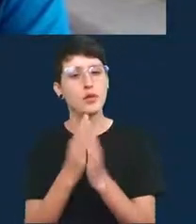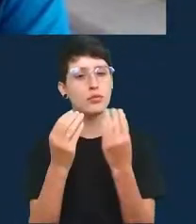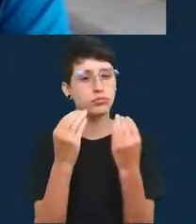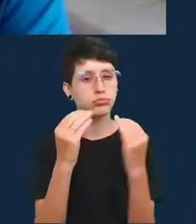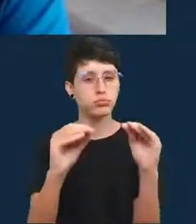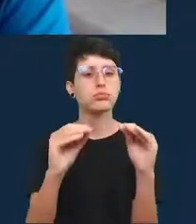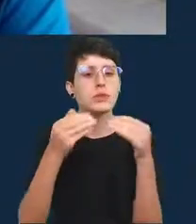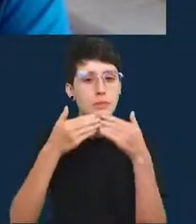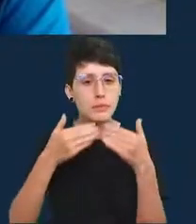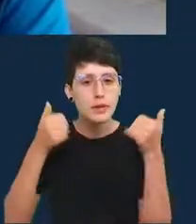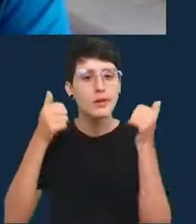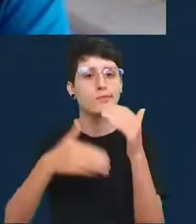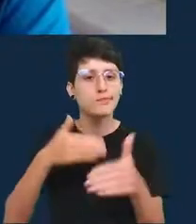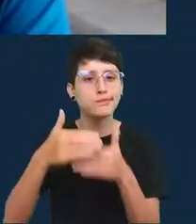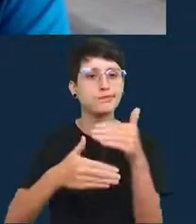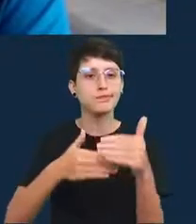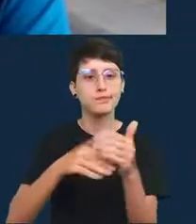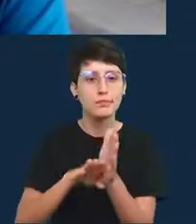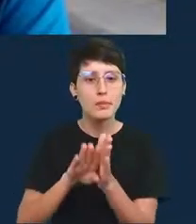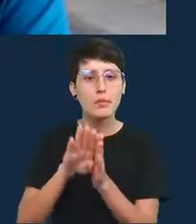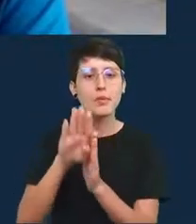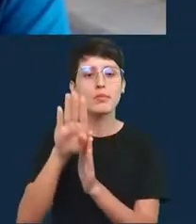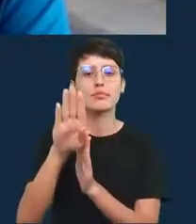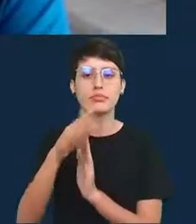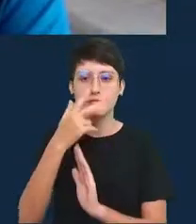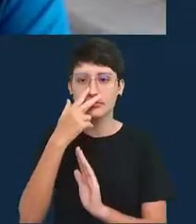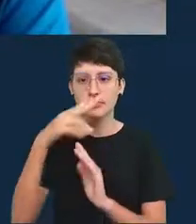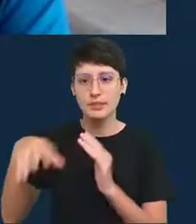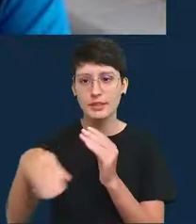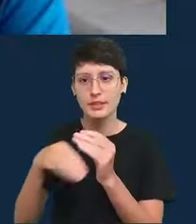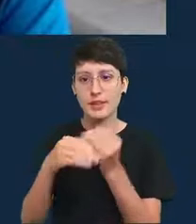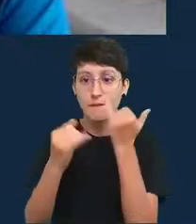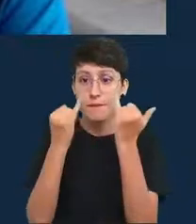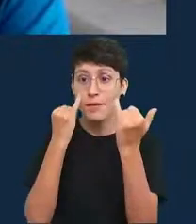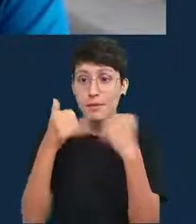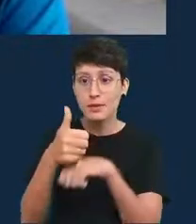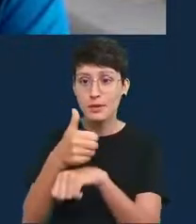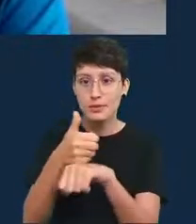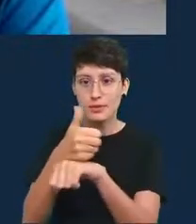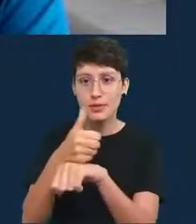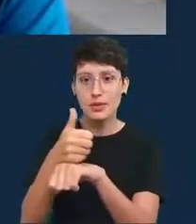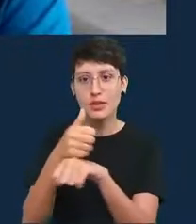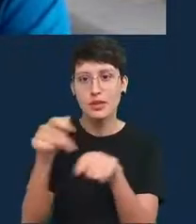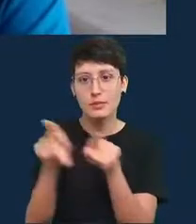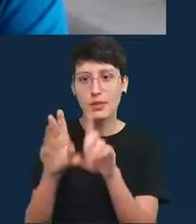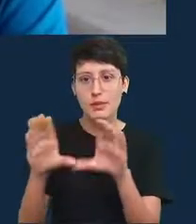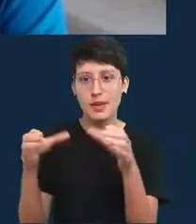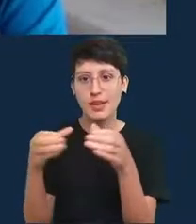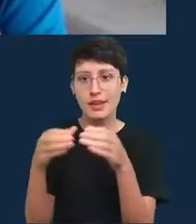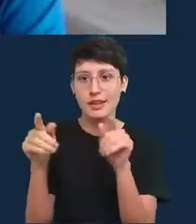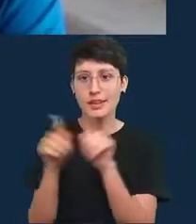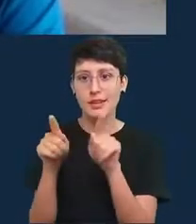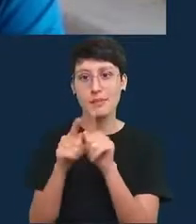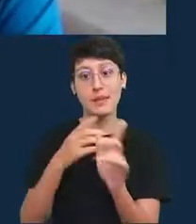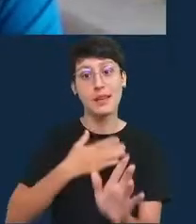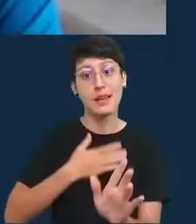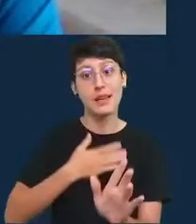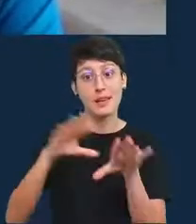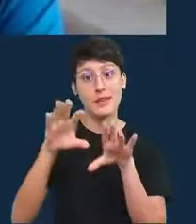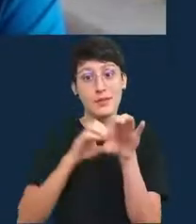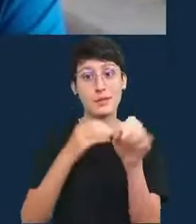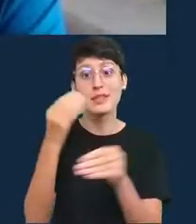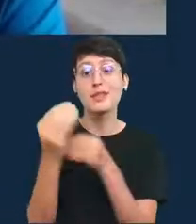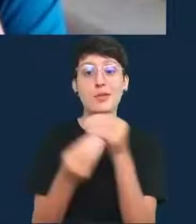melhorando o modelo à medida que avançamos e as formações profissionais dessas pessoas e da equipe bom, a minha formação é relações